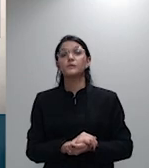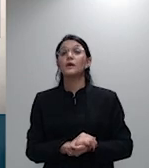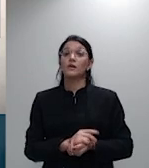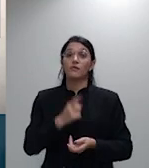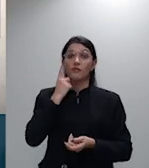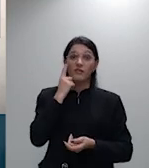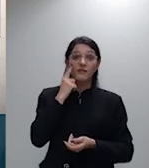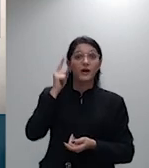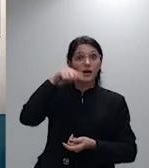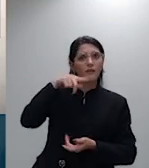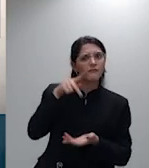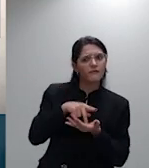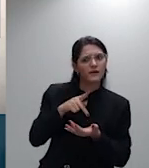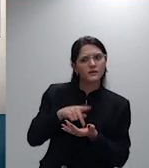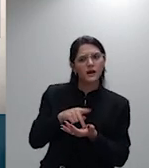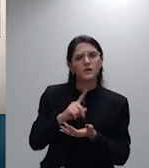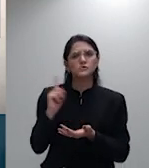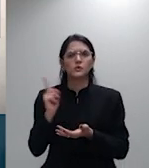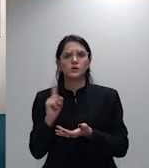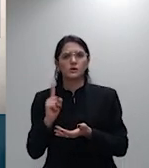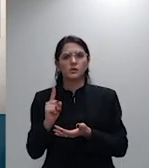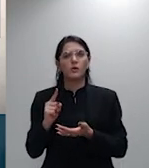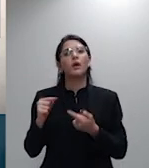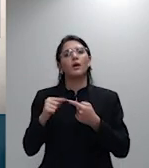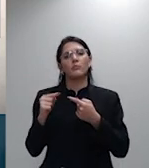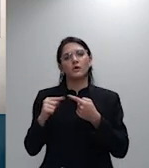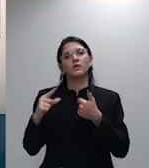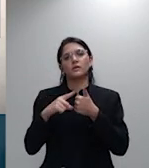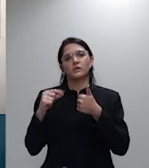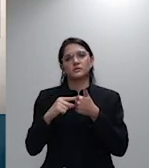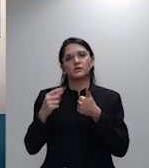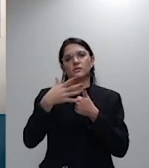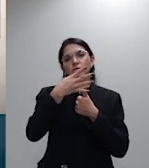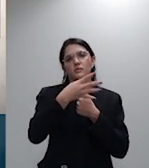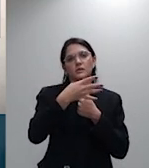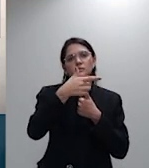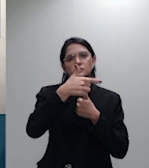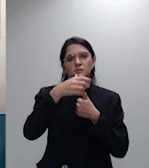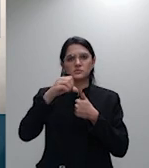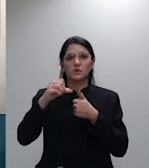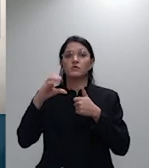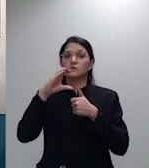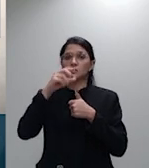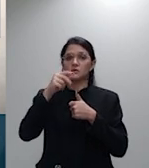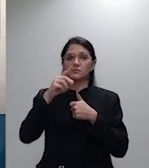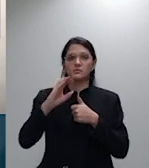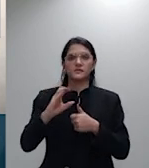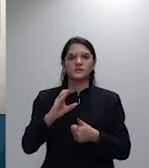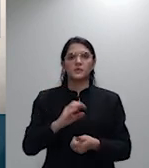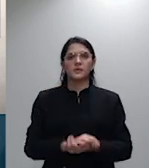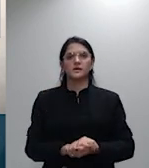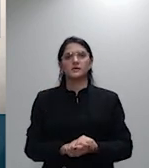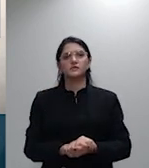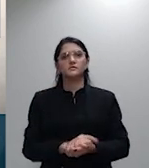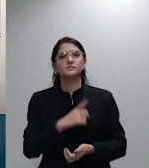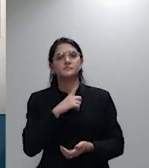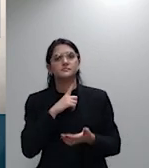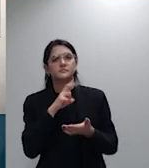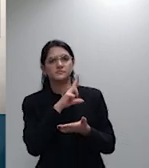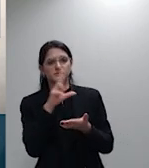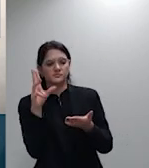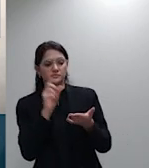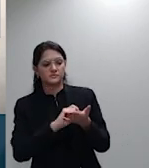4291 do CPC, a que se impugna apenas parte dele, isto é, a posição de assinatura 4292 do CPC.